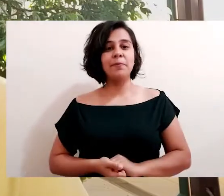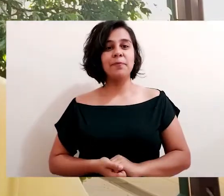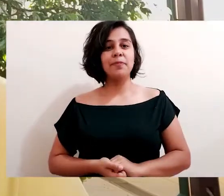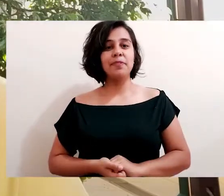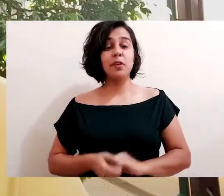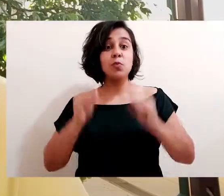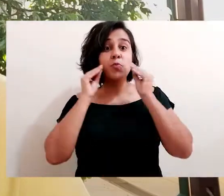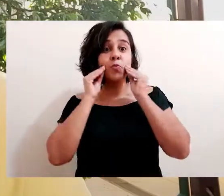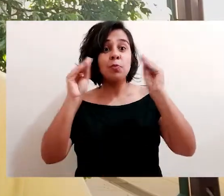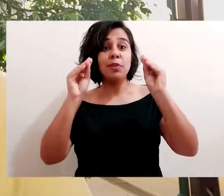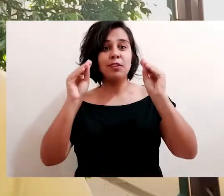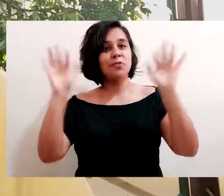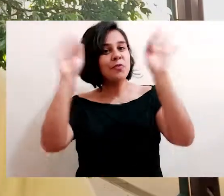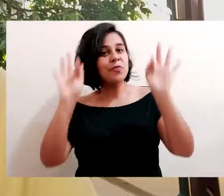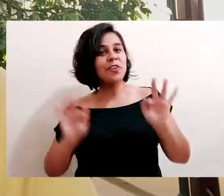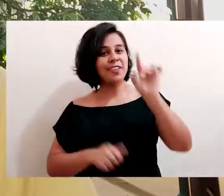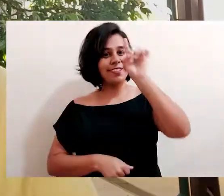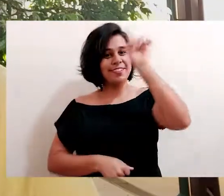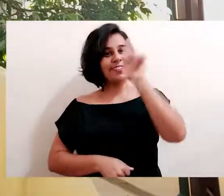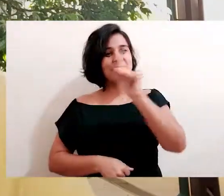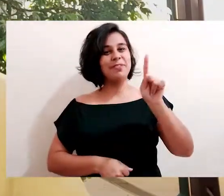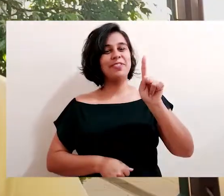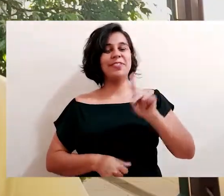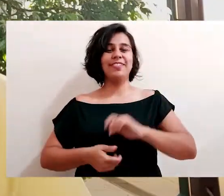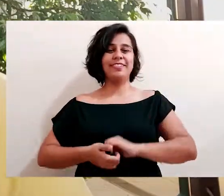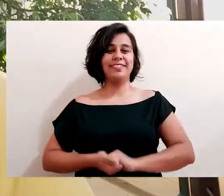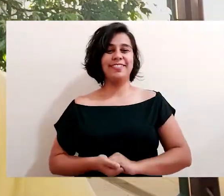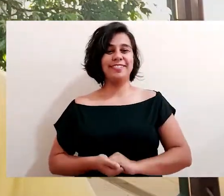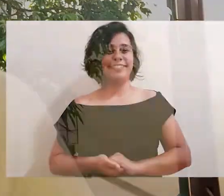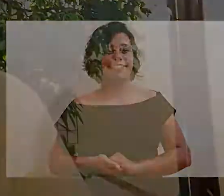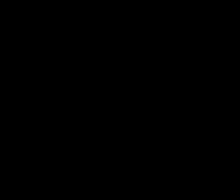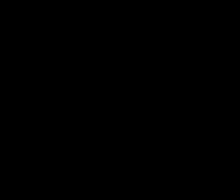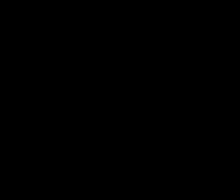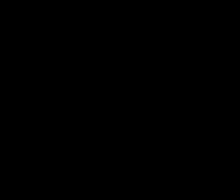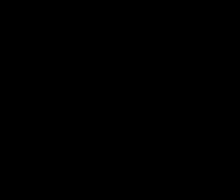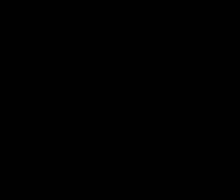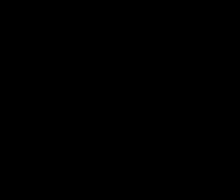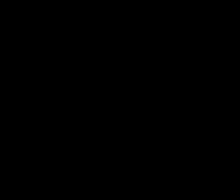deve ser impossível de mudar. Um cheiro! Feliz dia dos professores!